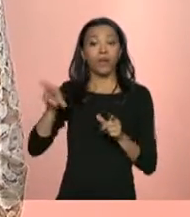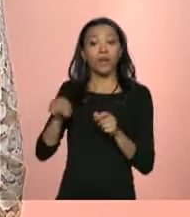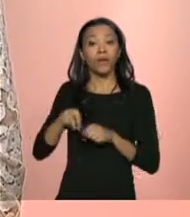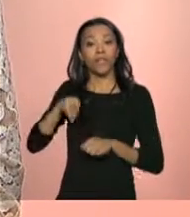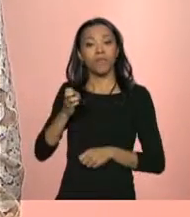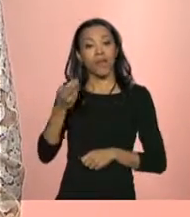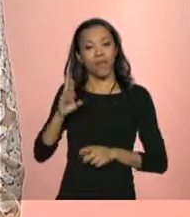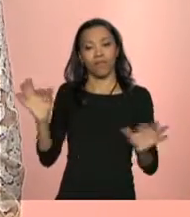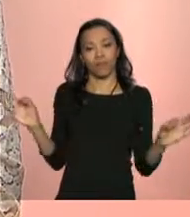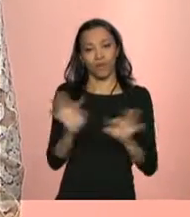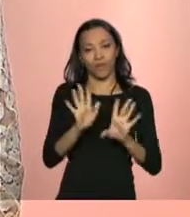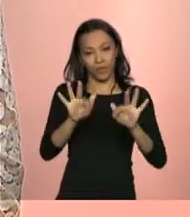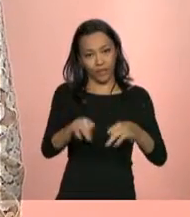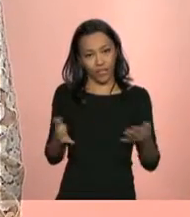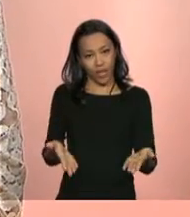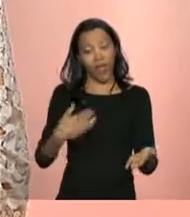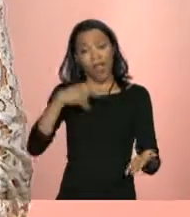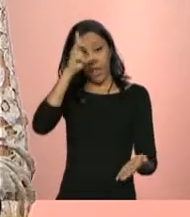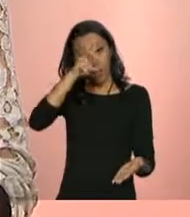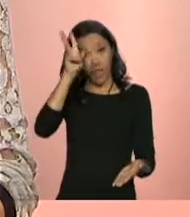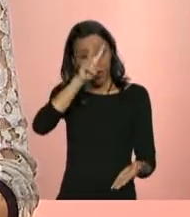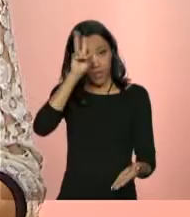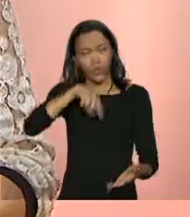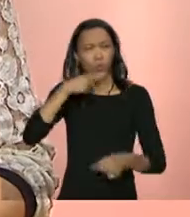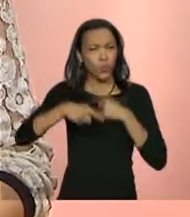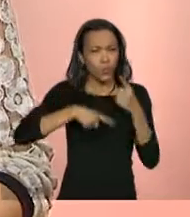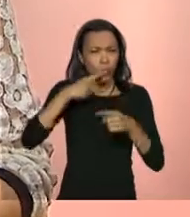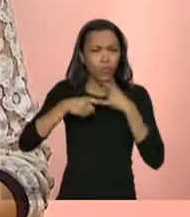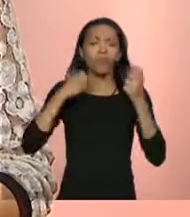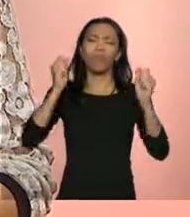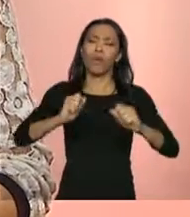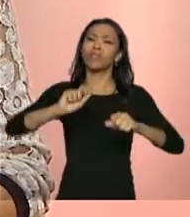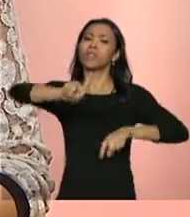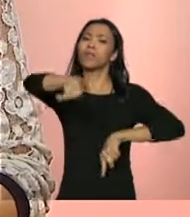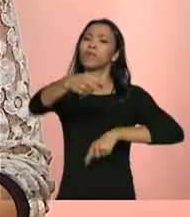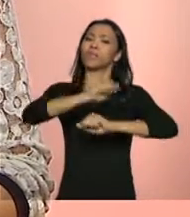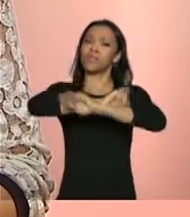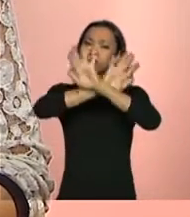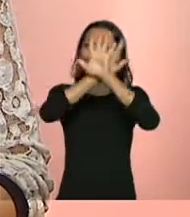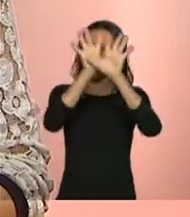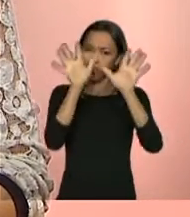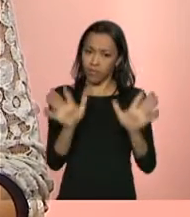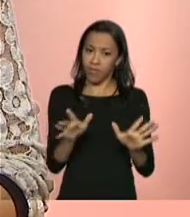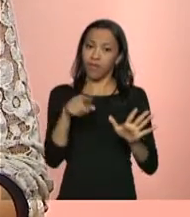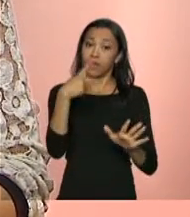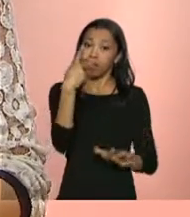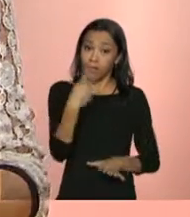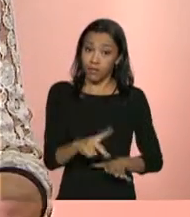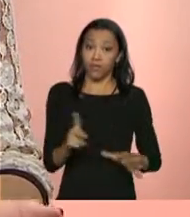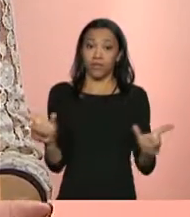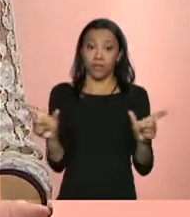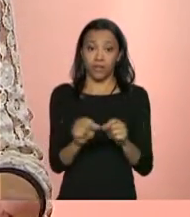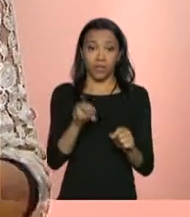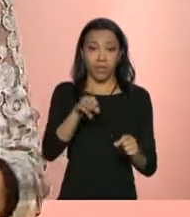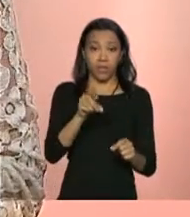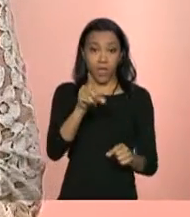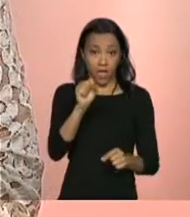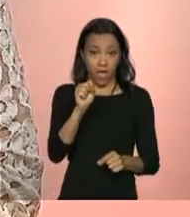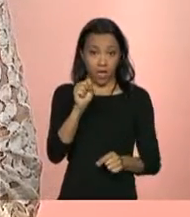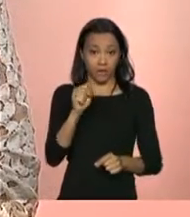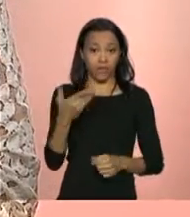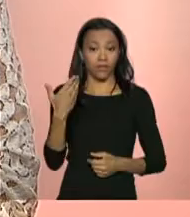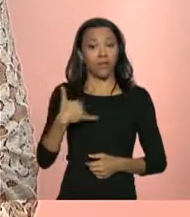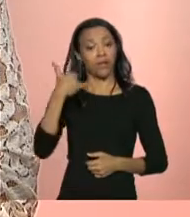por aqui. Lembrando que as dúvidas podem ser esclarecidas pela Central de Relacionamento do MDS no telefone